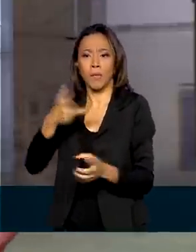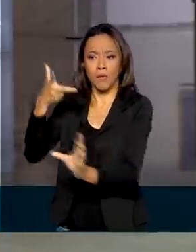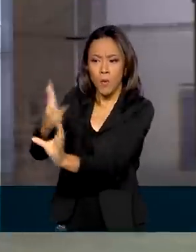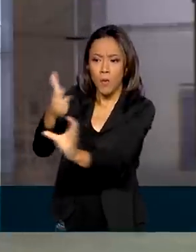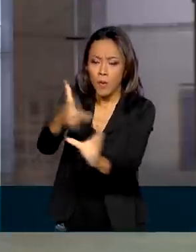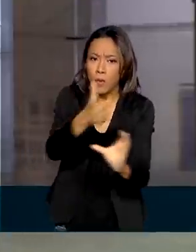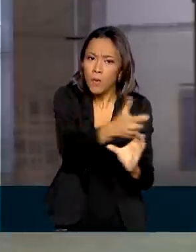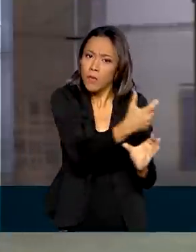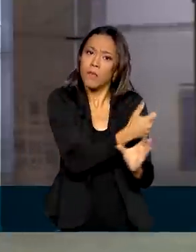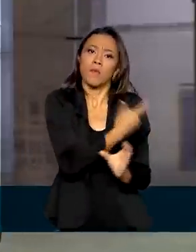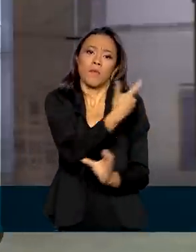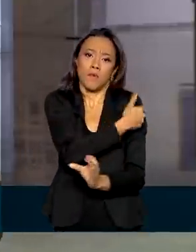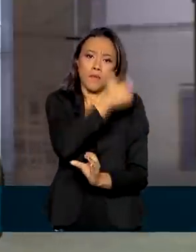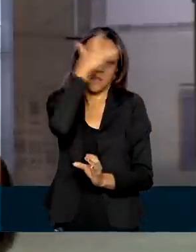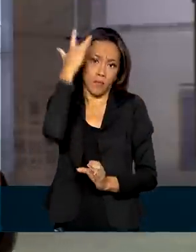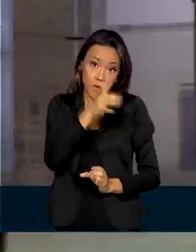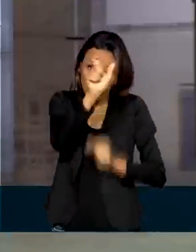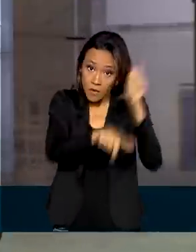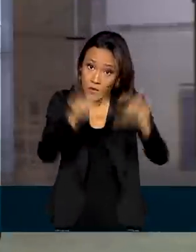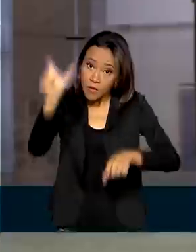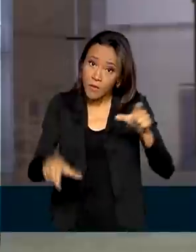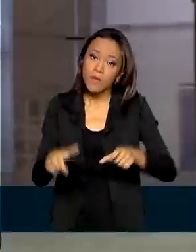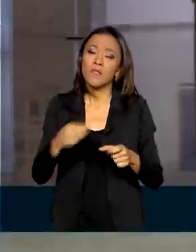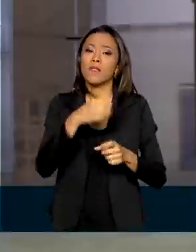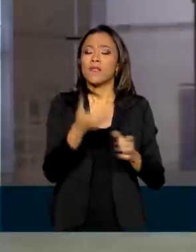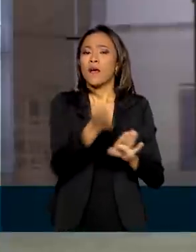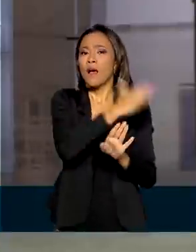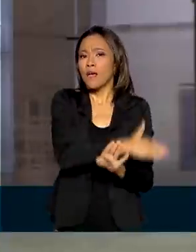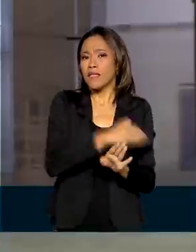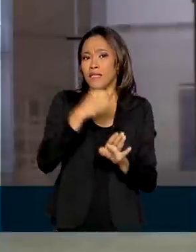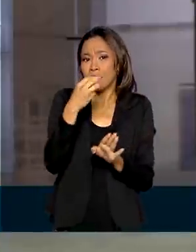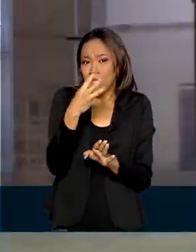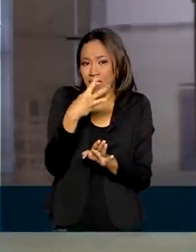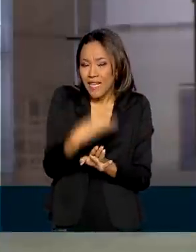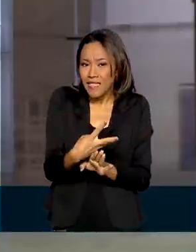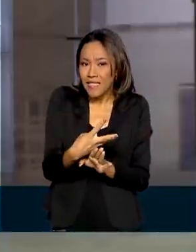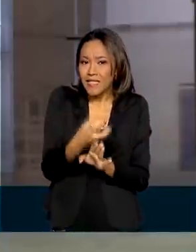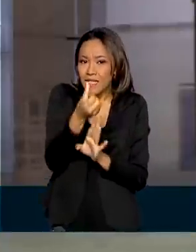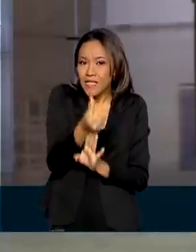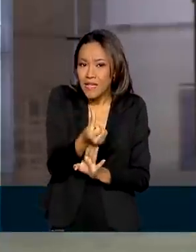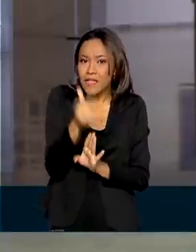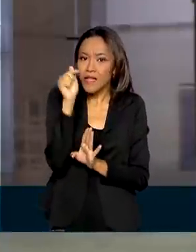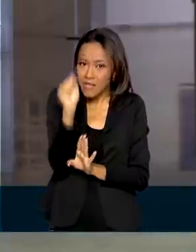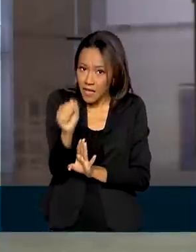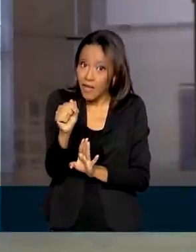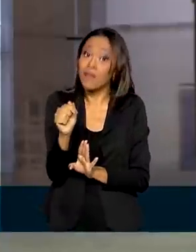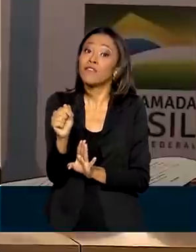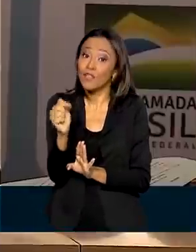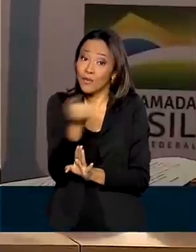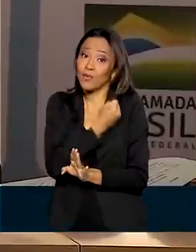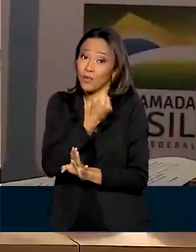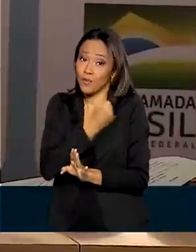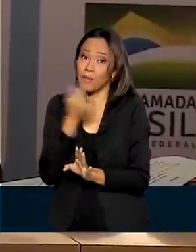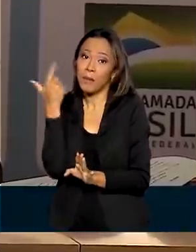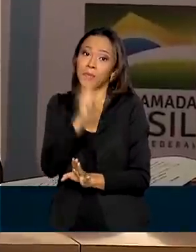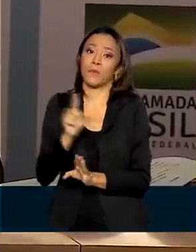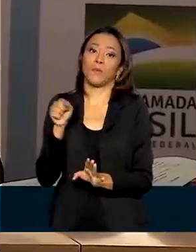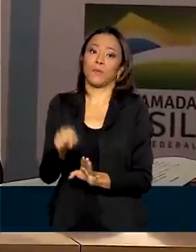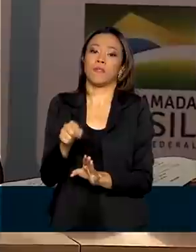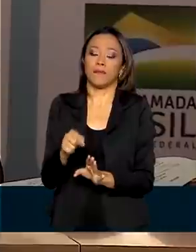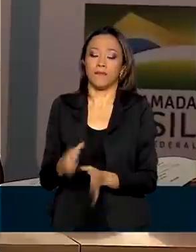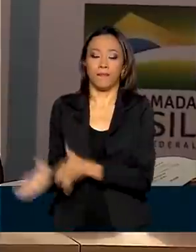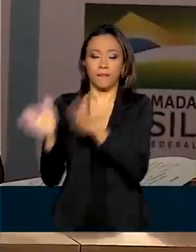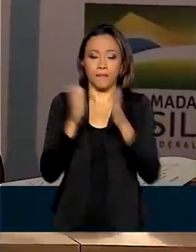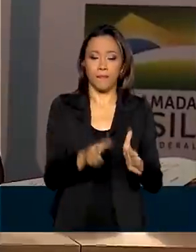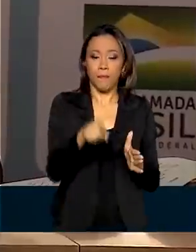A ideia é ampliar de 238 para 367 as unidades desse tipo. É um investimento muito